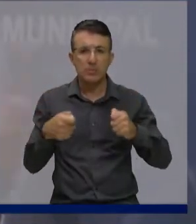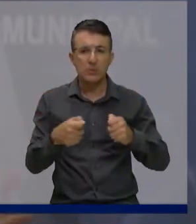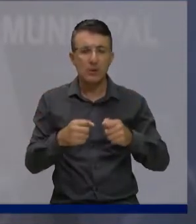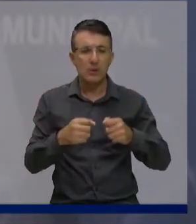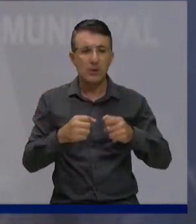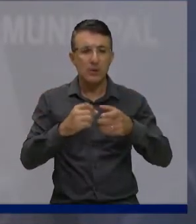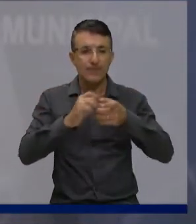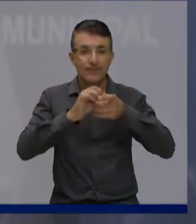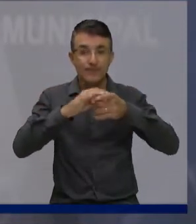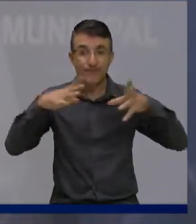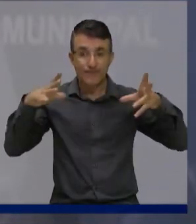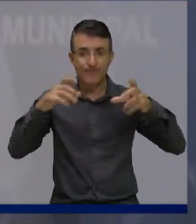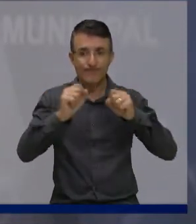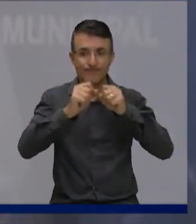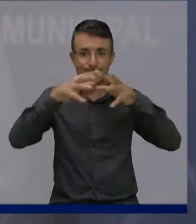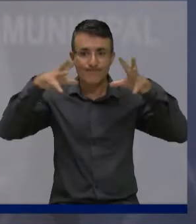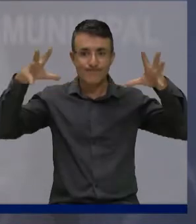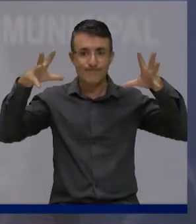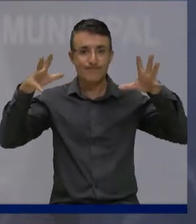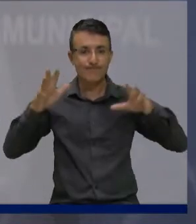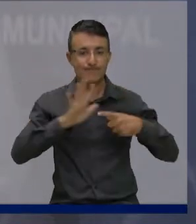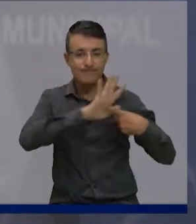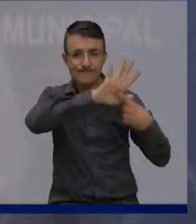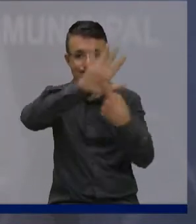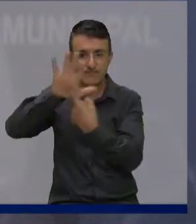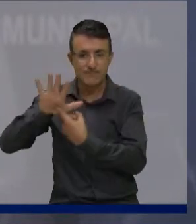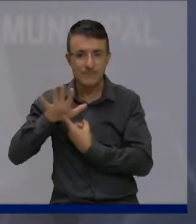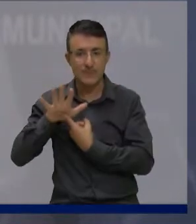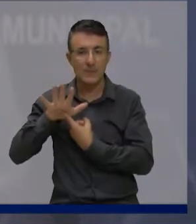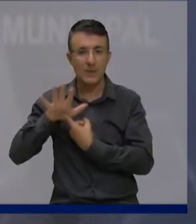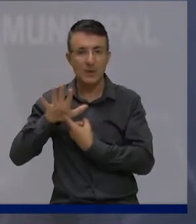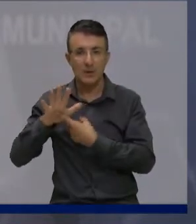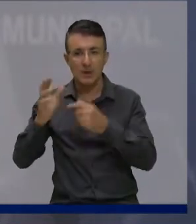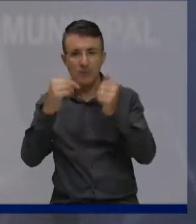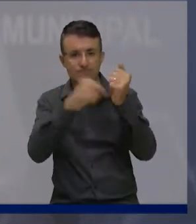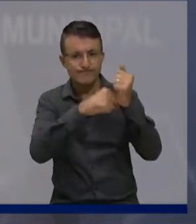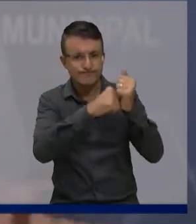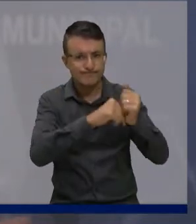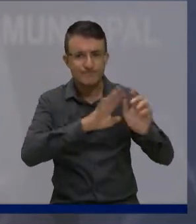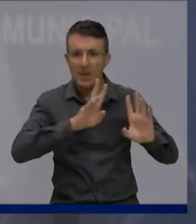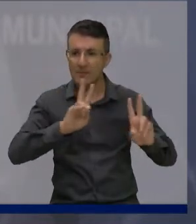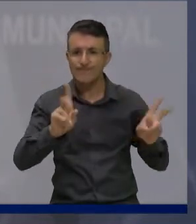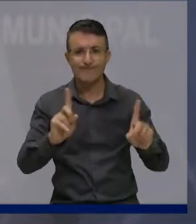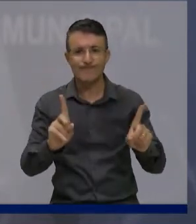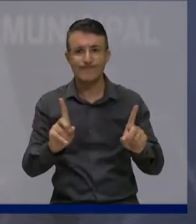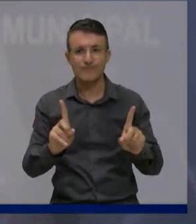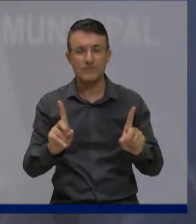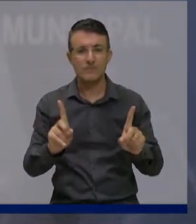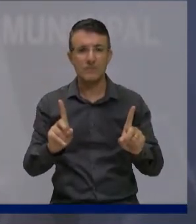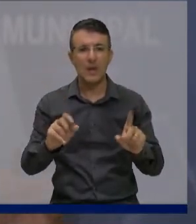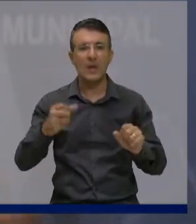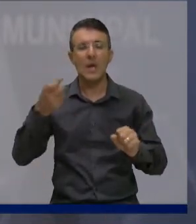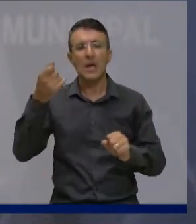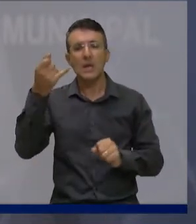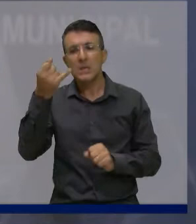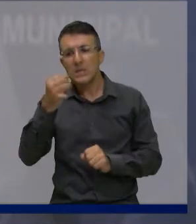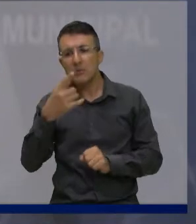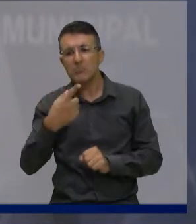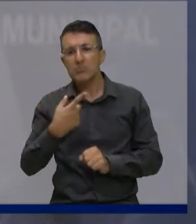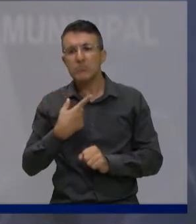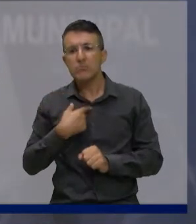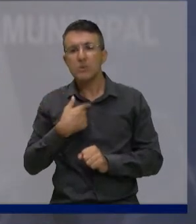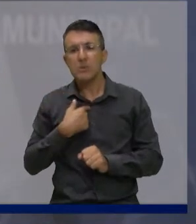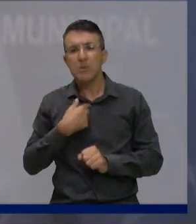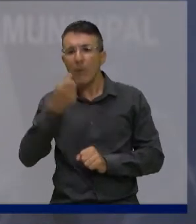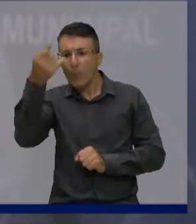a gente queira esconder algo, acho que não tem necessidade, se a gente tem uma defesa, a gente tem que ser claro com isso e em respeito aos